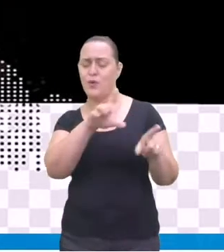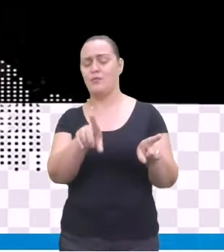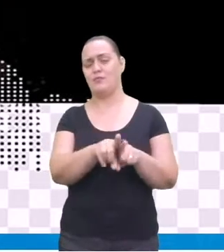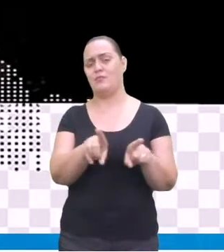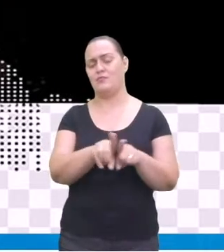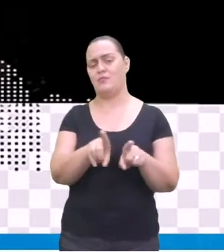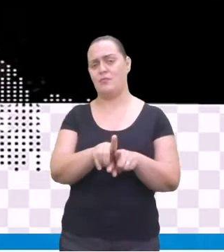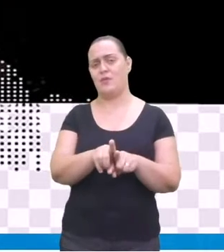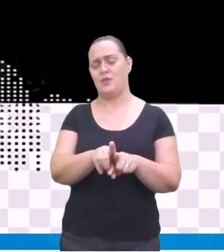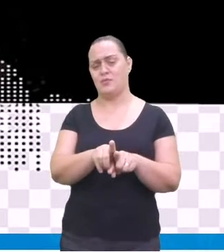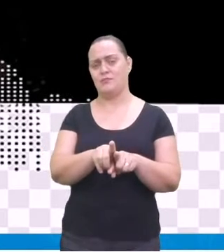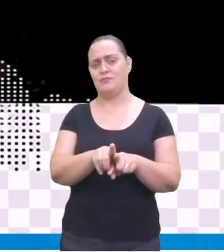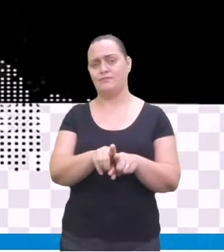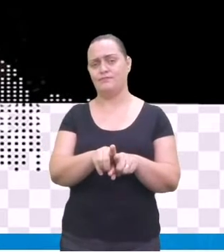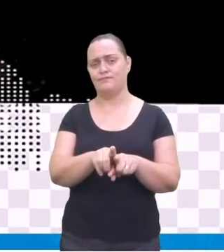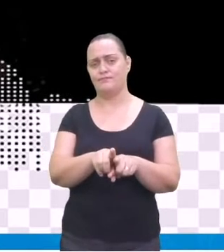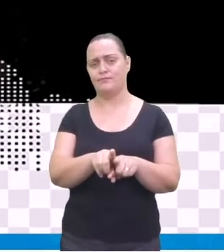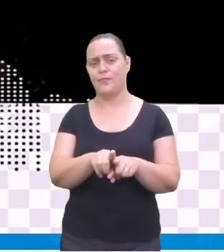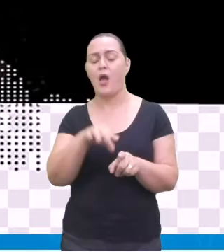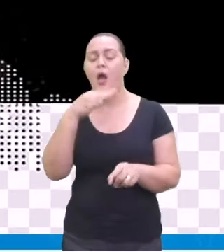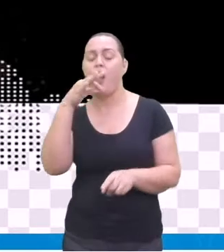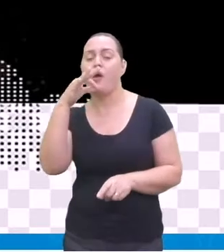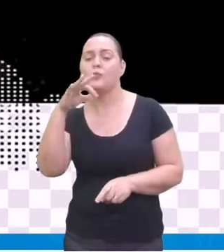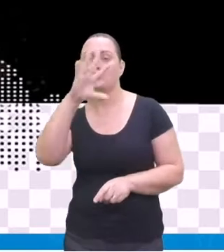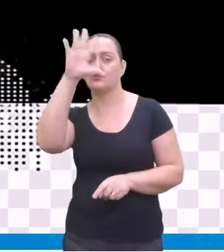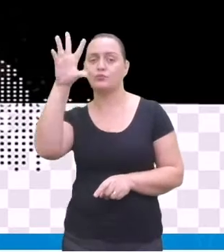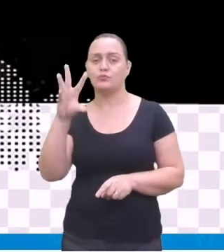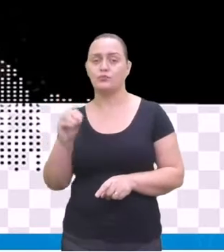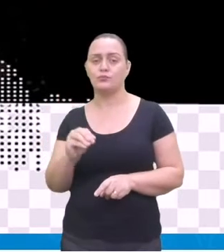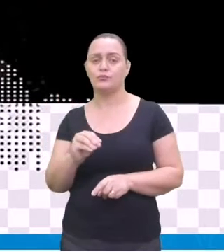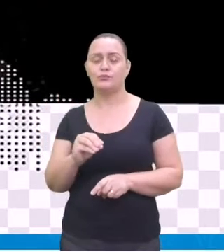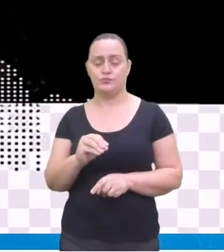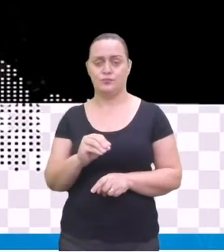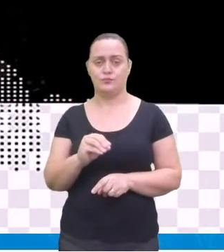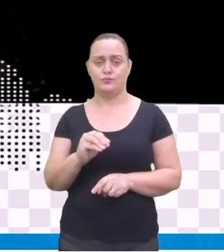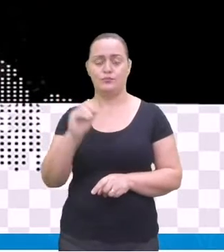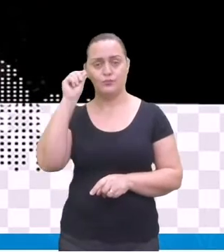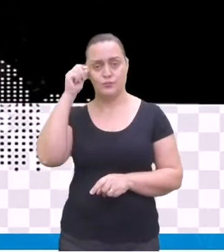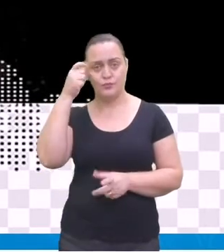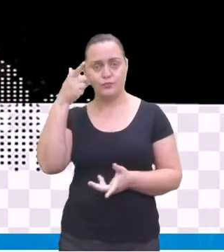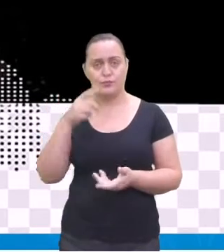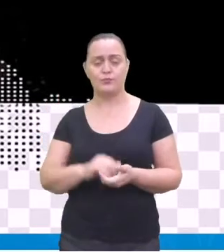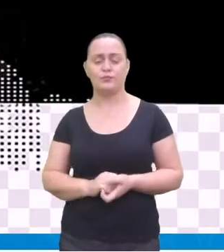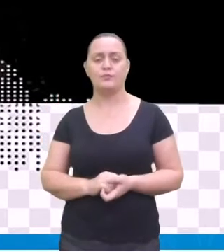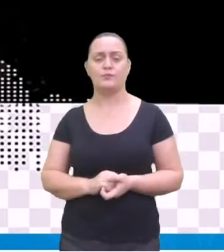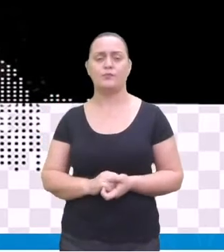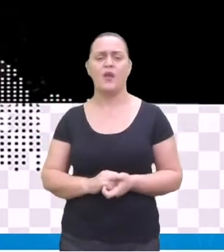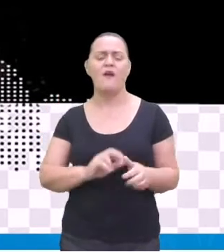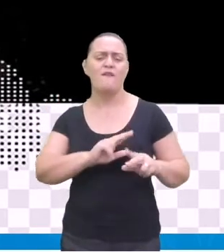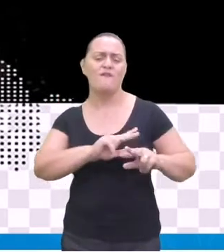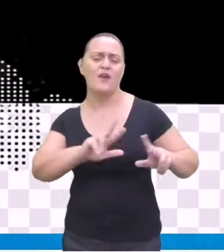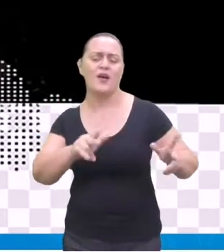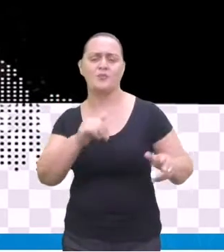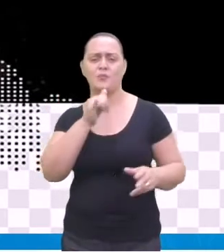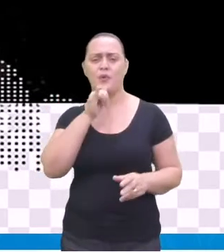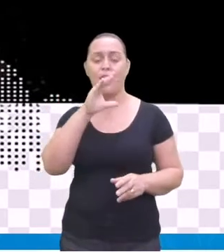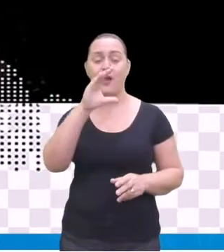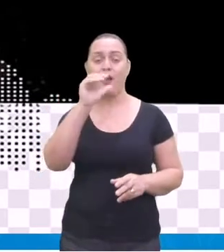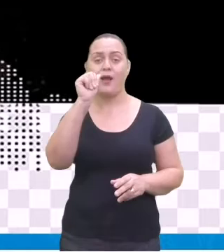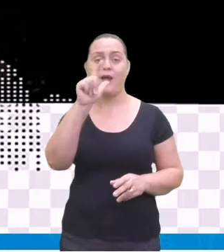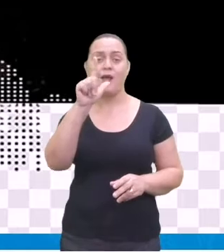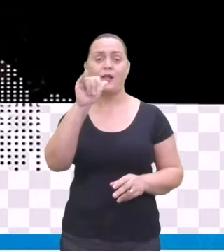-caribenhos, como, por exemplo, os calipso, os calipso, soa, são gêneros musicais